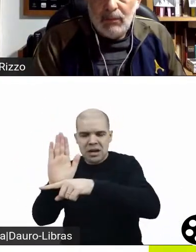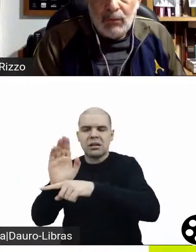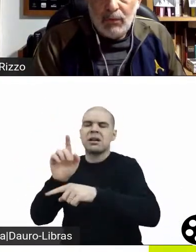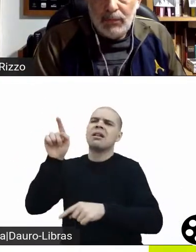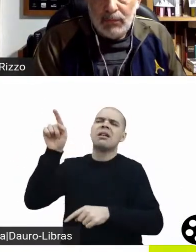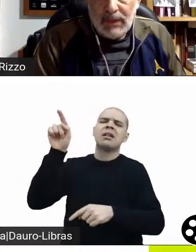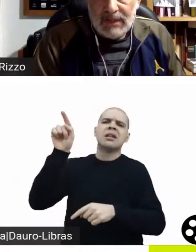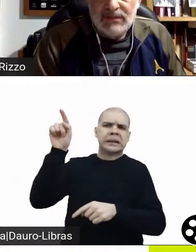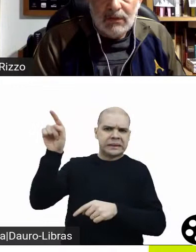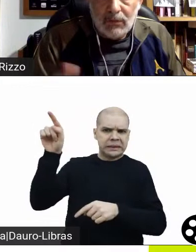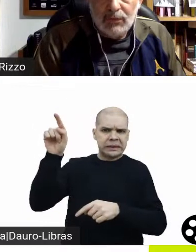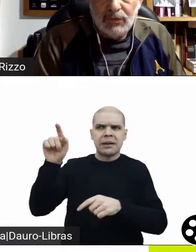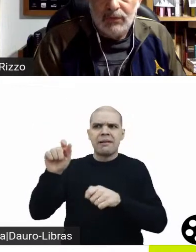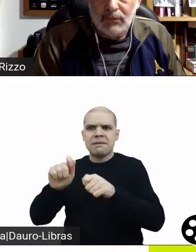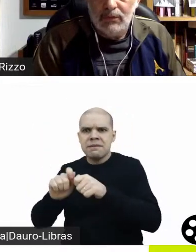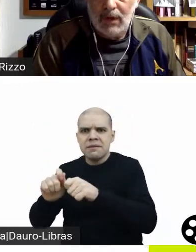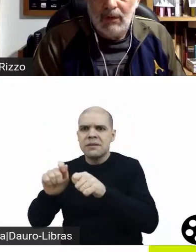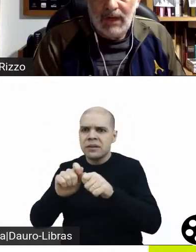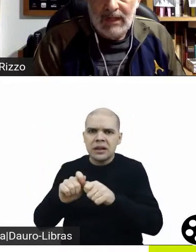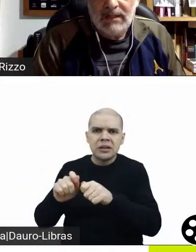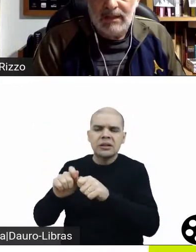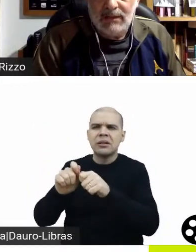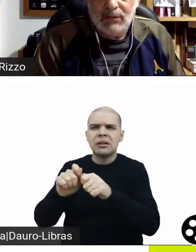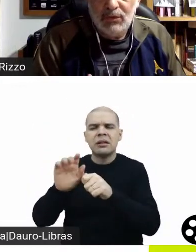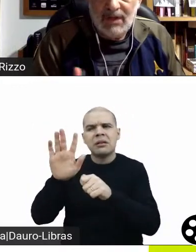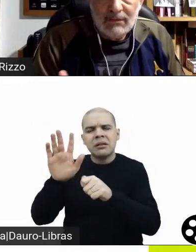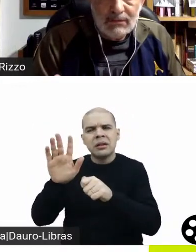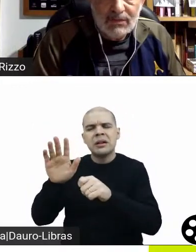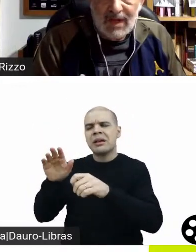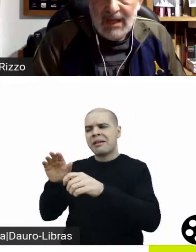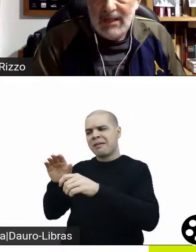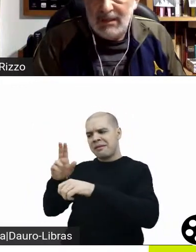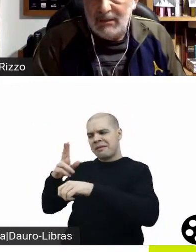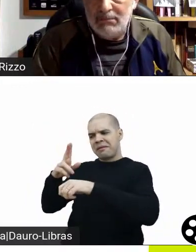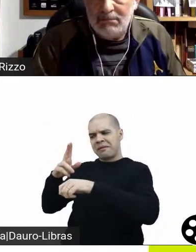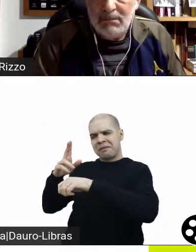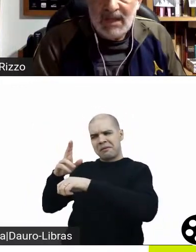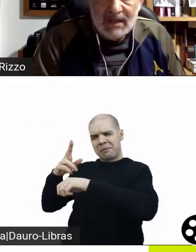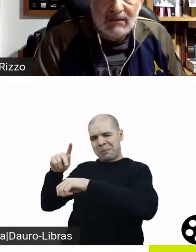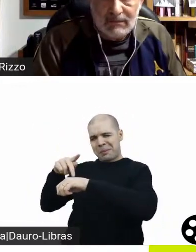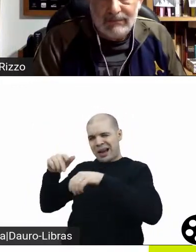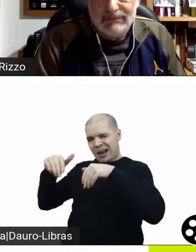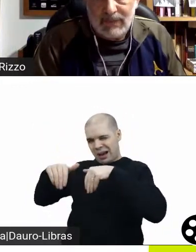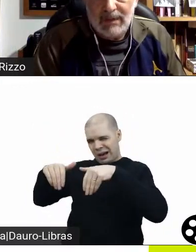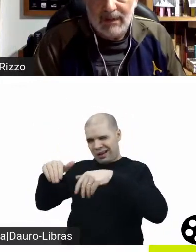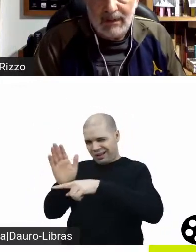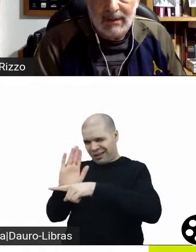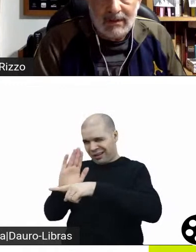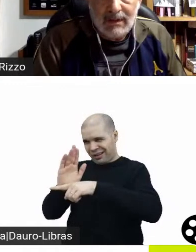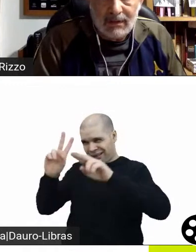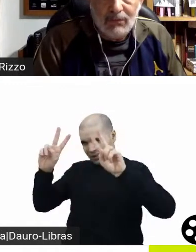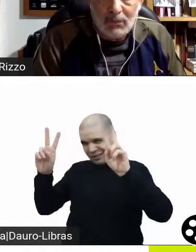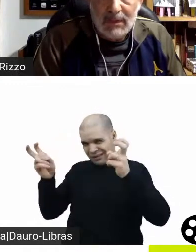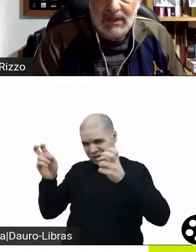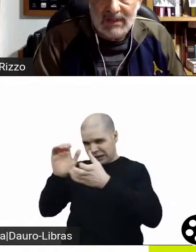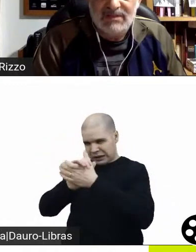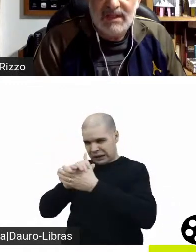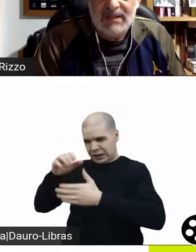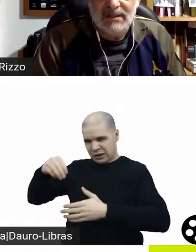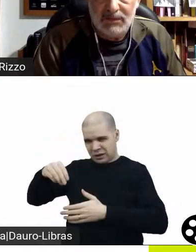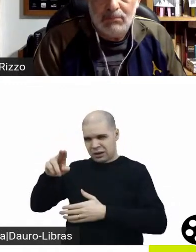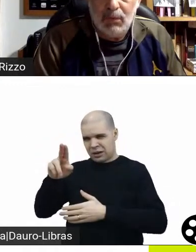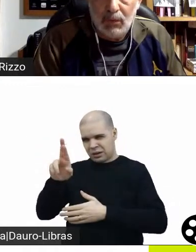lembra um pouco porque, assim como os filmes do Hal Hartley, o Muriel não segue bem nenhuma